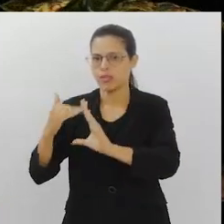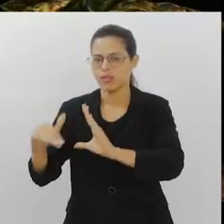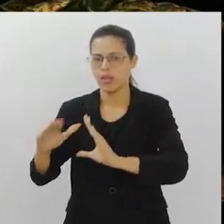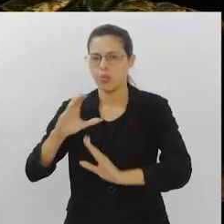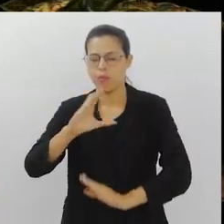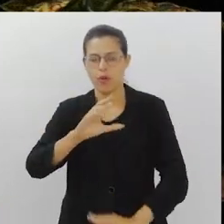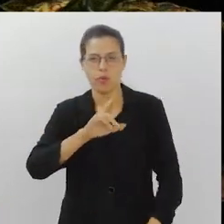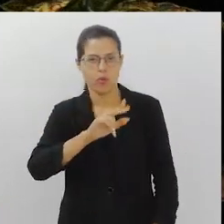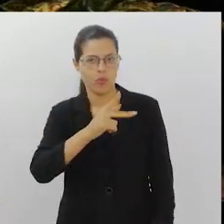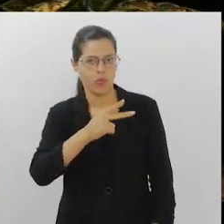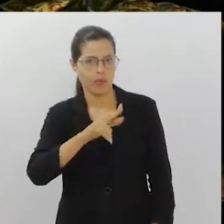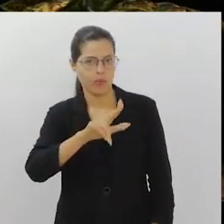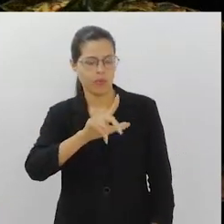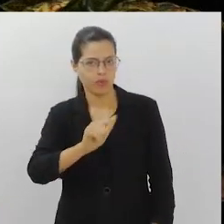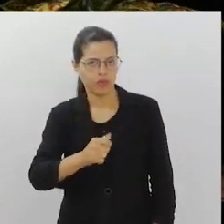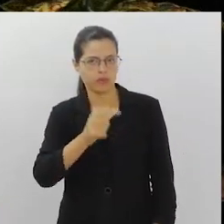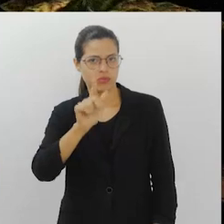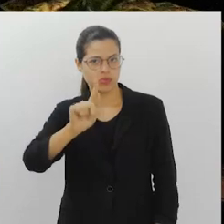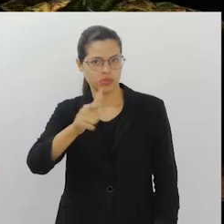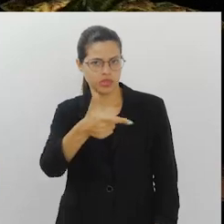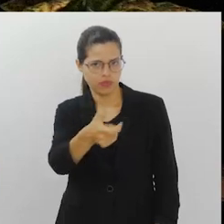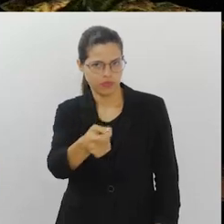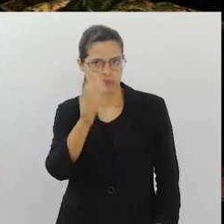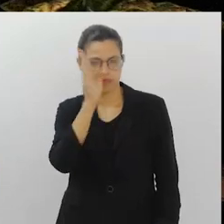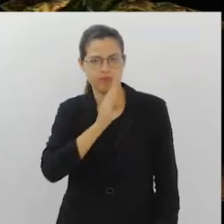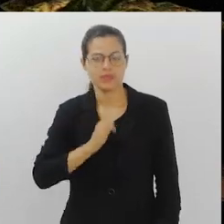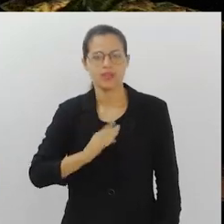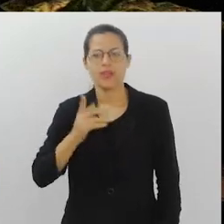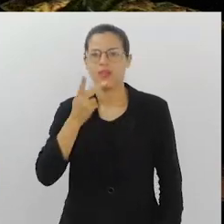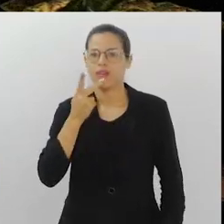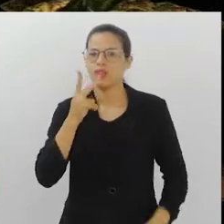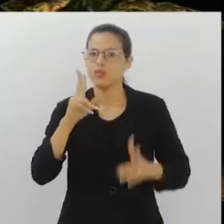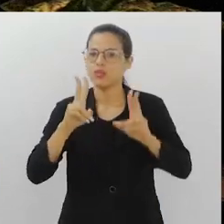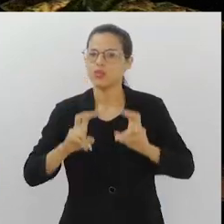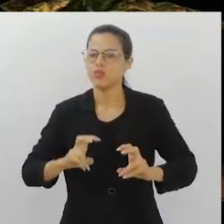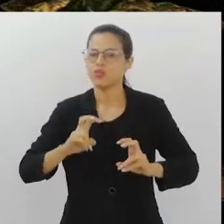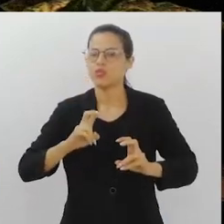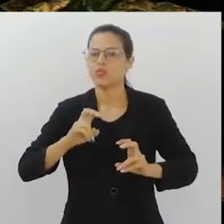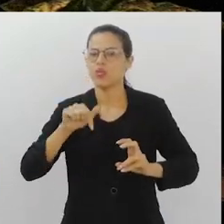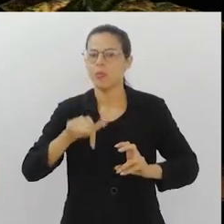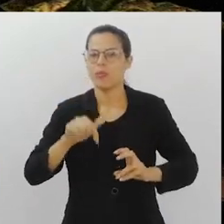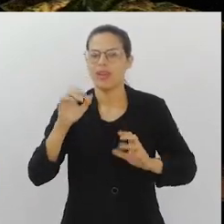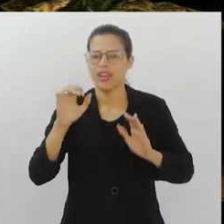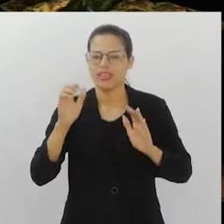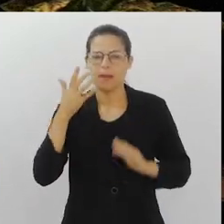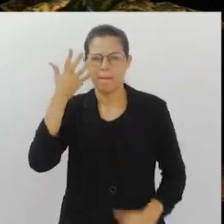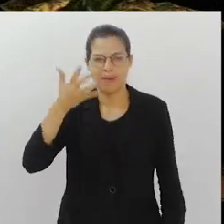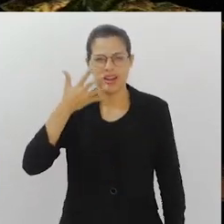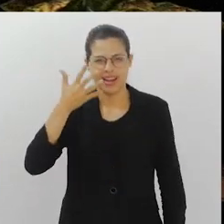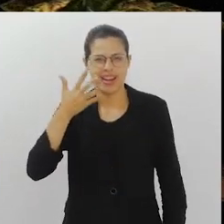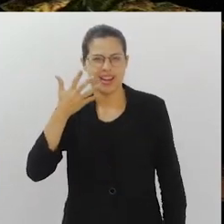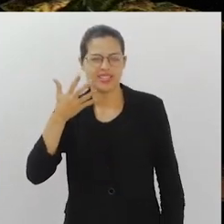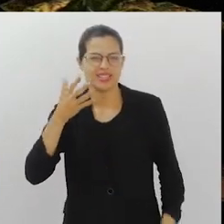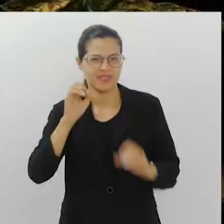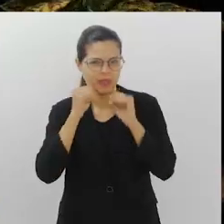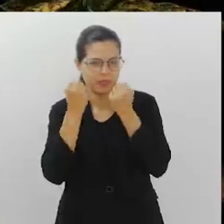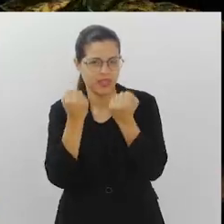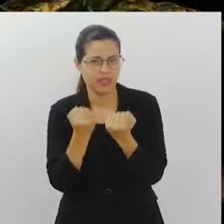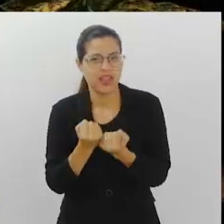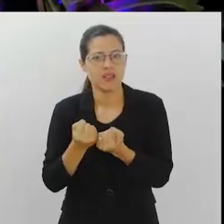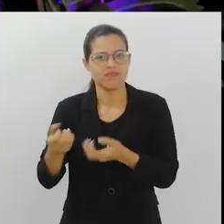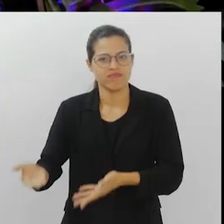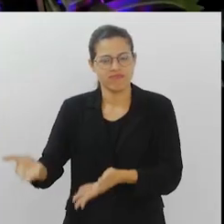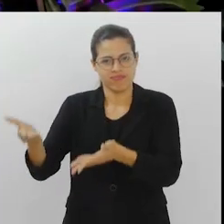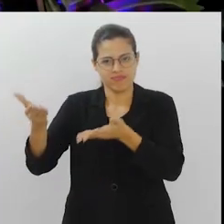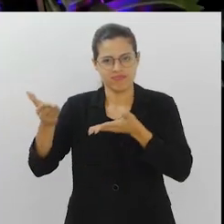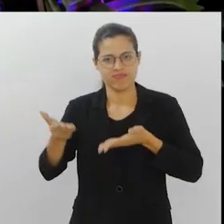cúpula do G20 no Brasil. Para falar sobre a jornada do G20 do Fórum da Alerje, recebemos a deputada